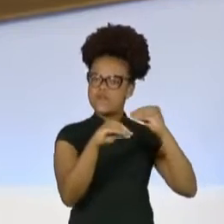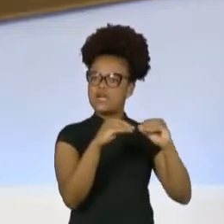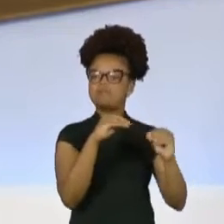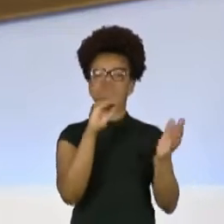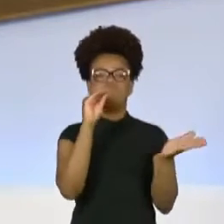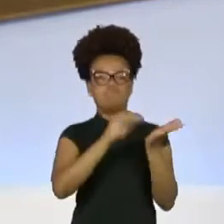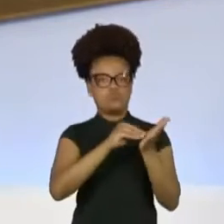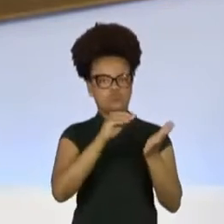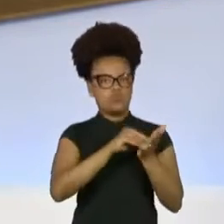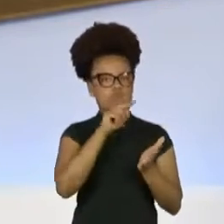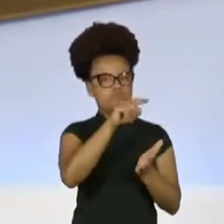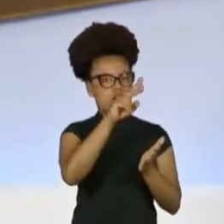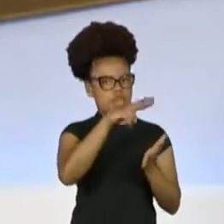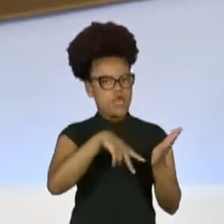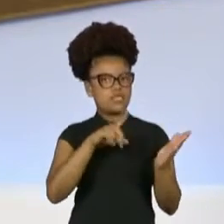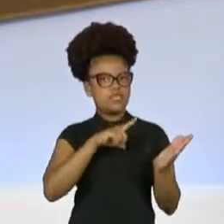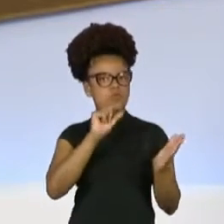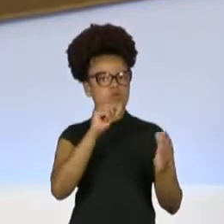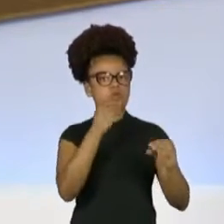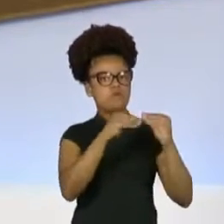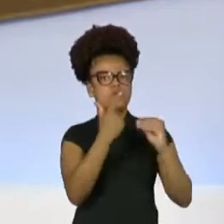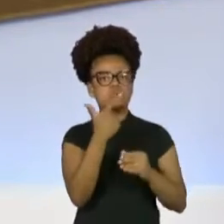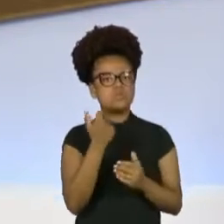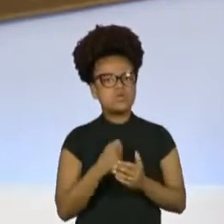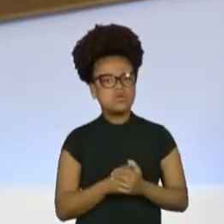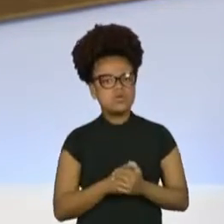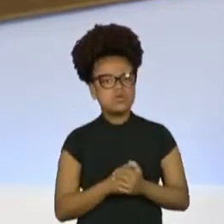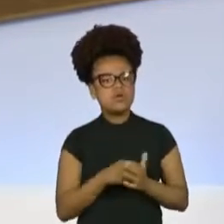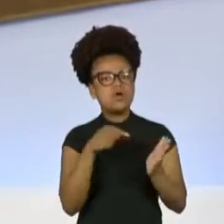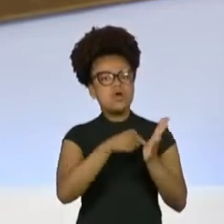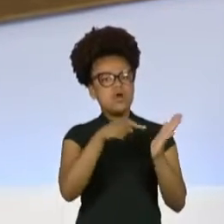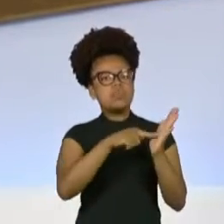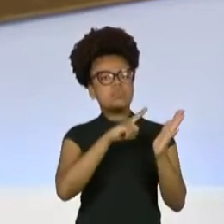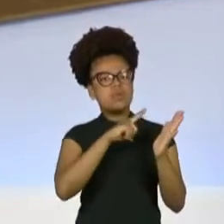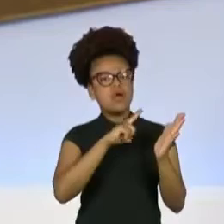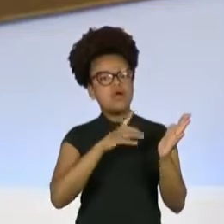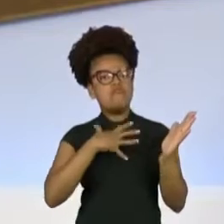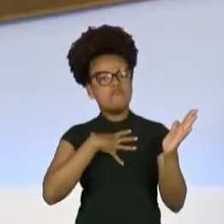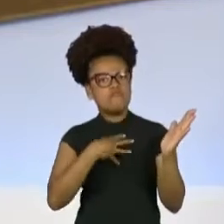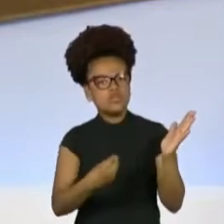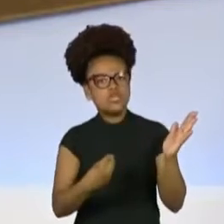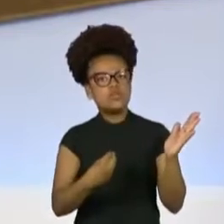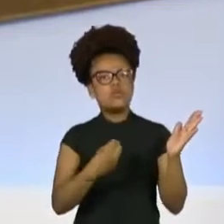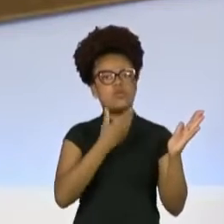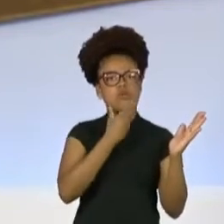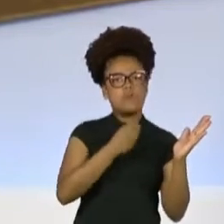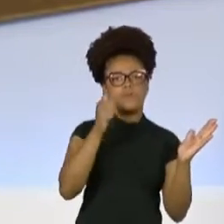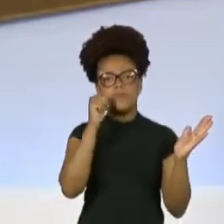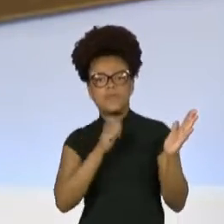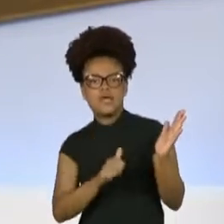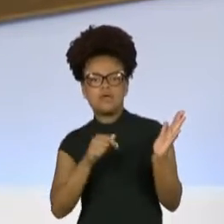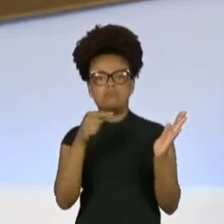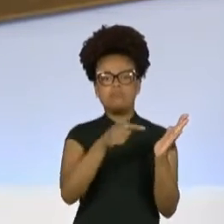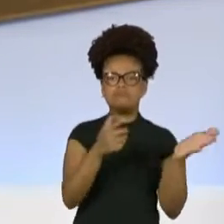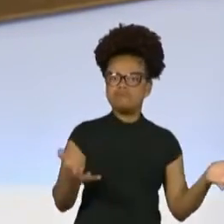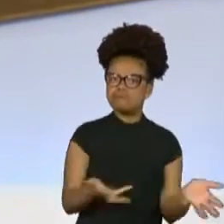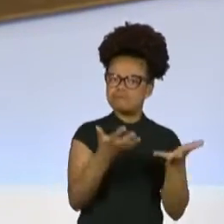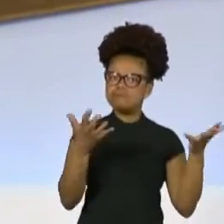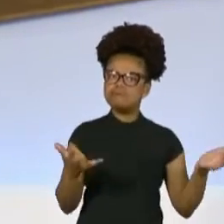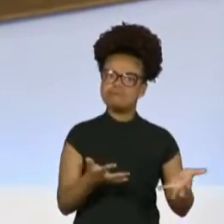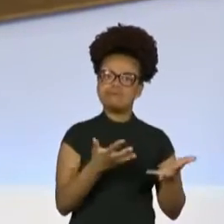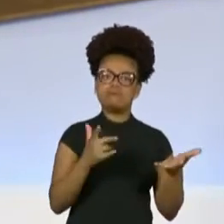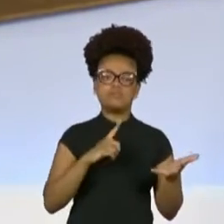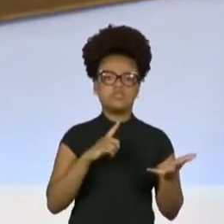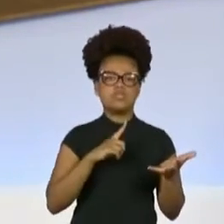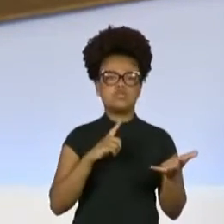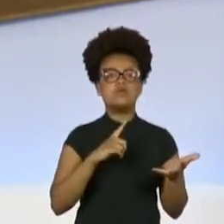todos os filhos, ela teve muitos filhos, homens e mulheres estudassem, né? Que, principalmente, as meninas estudassem. E isso, se a gente